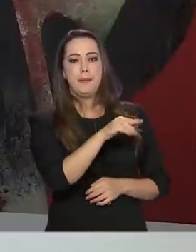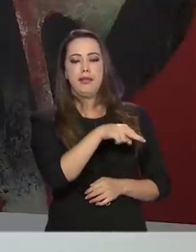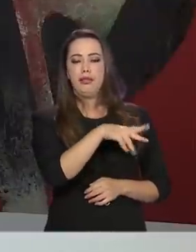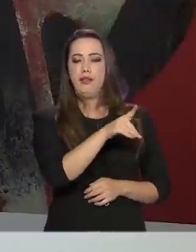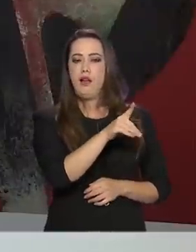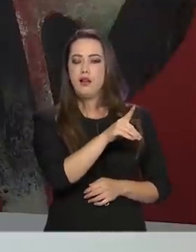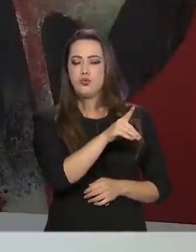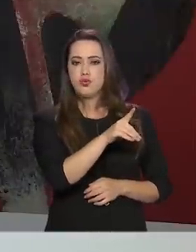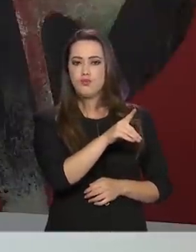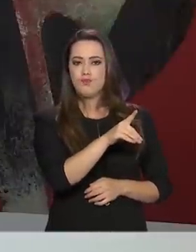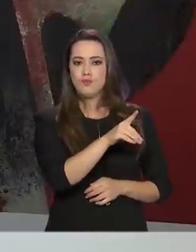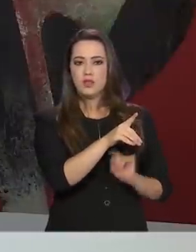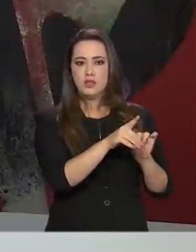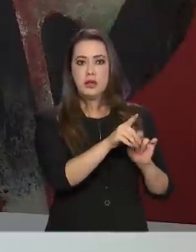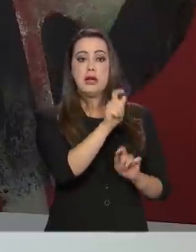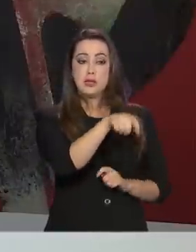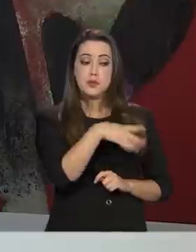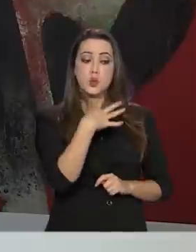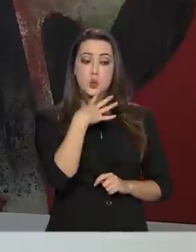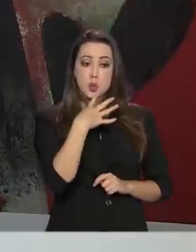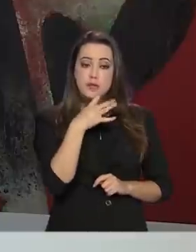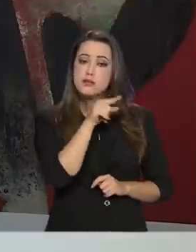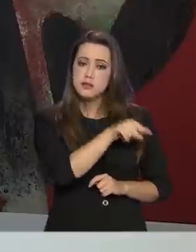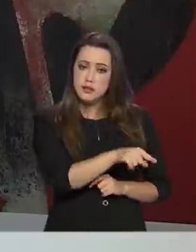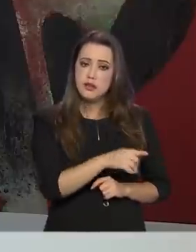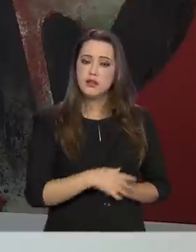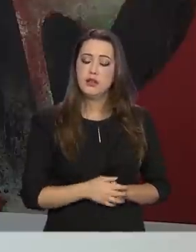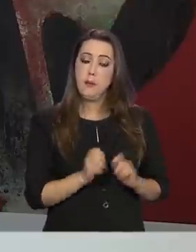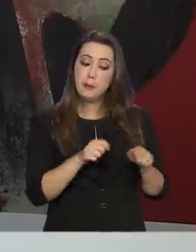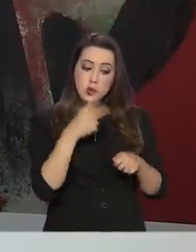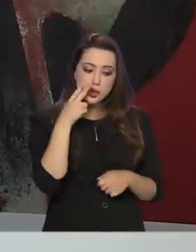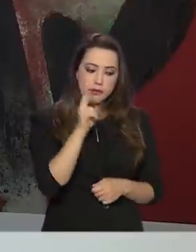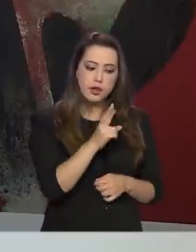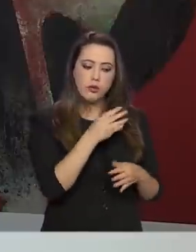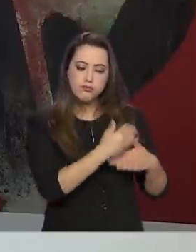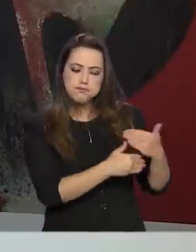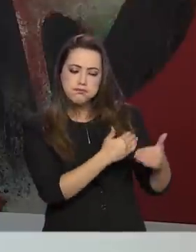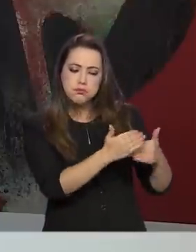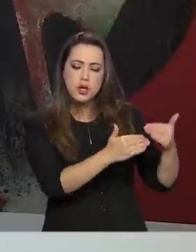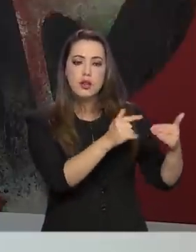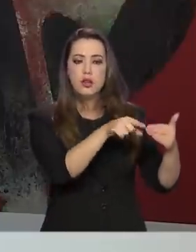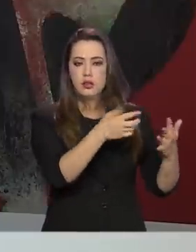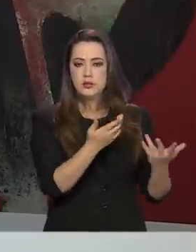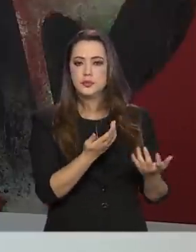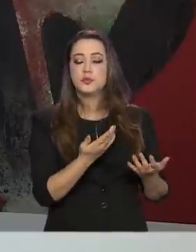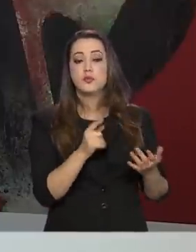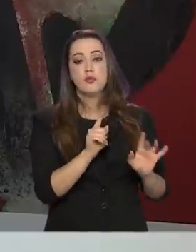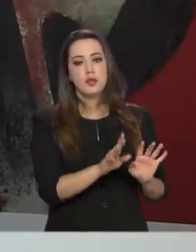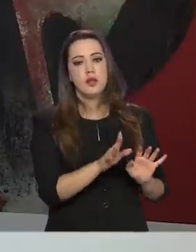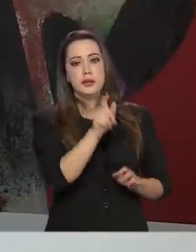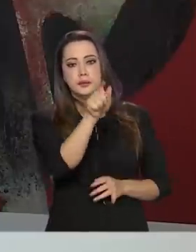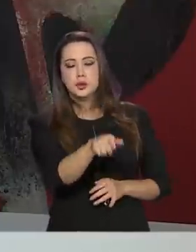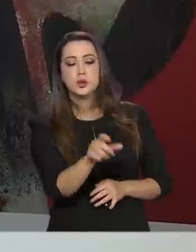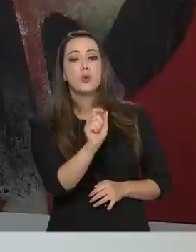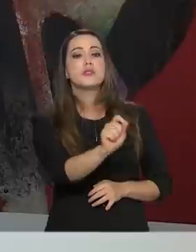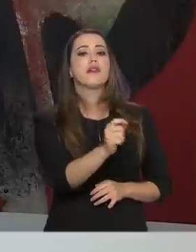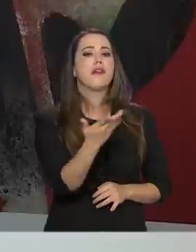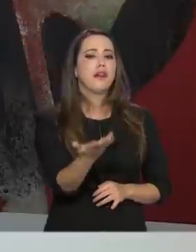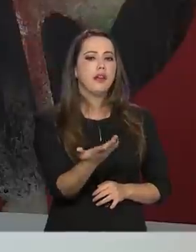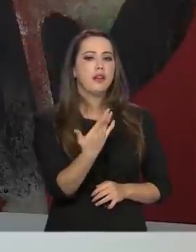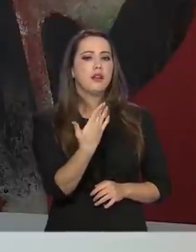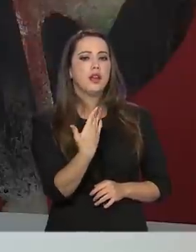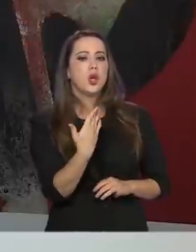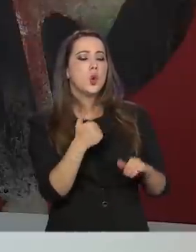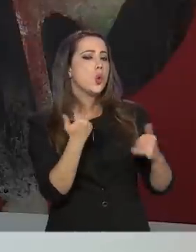do Censo. Essas pessoas não eram invisíveis. Você podia acompanhar a dinâmica dessas pessoas, quem são eles, qual o nível de